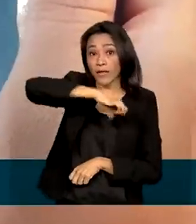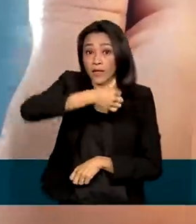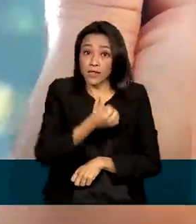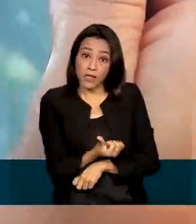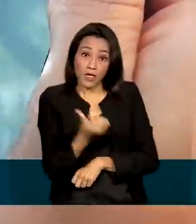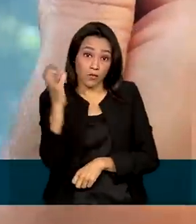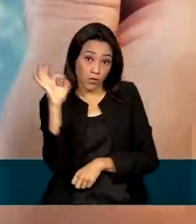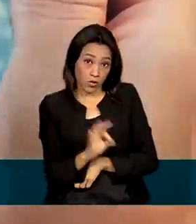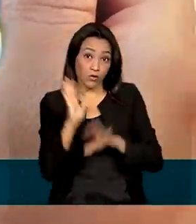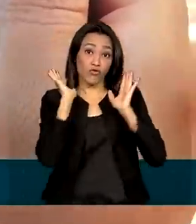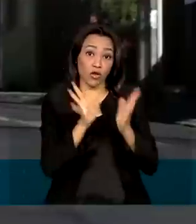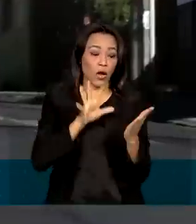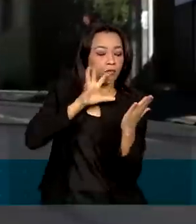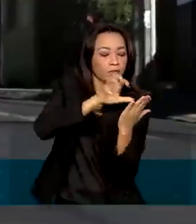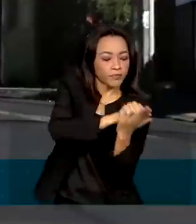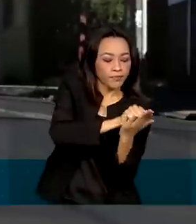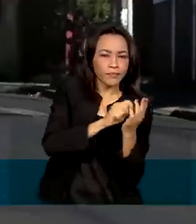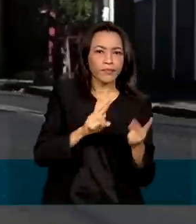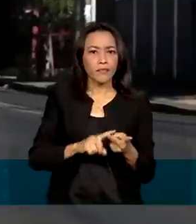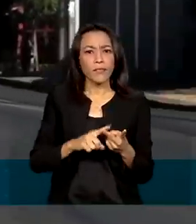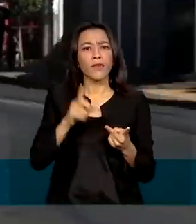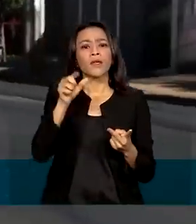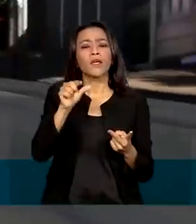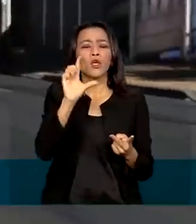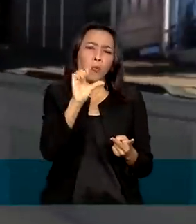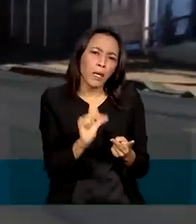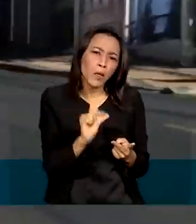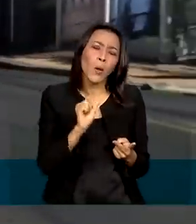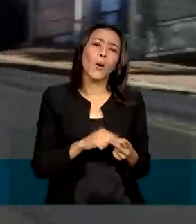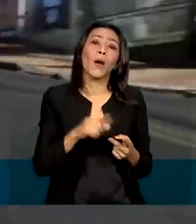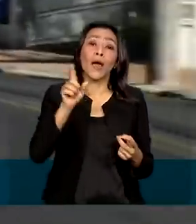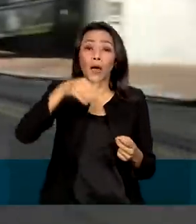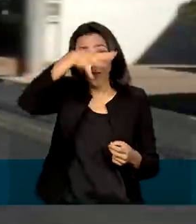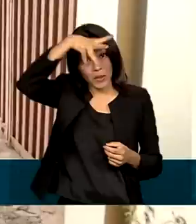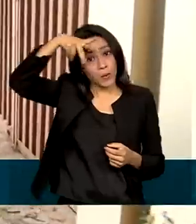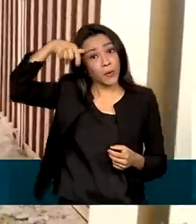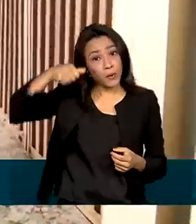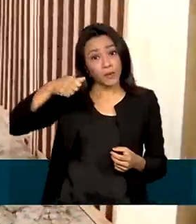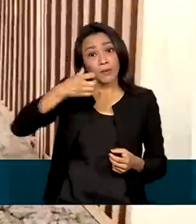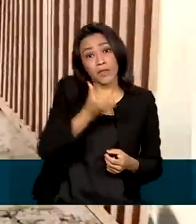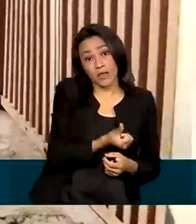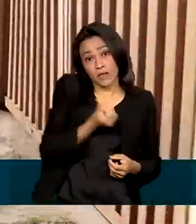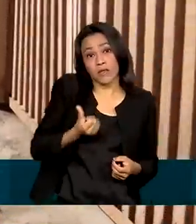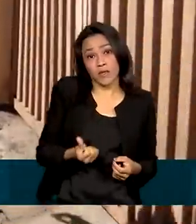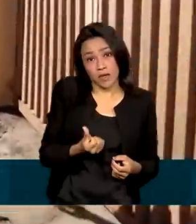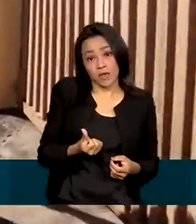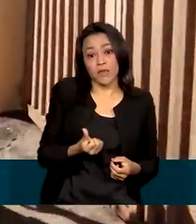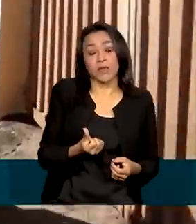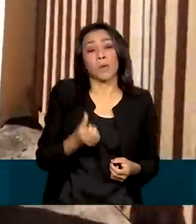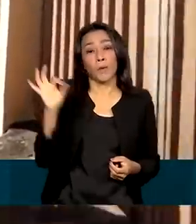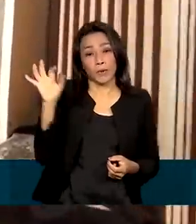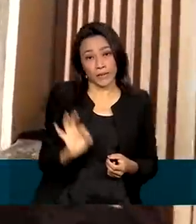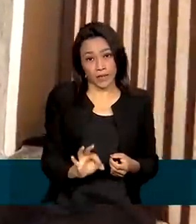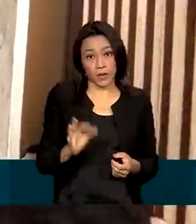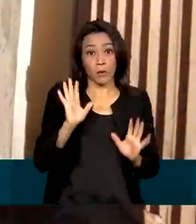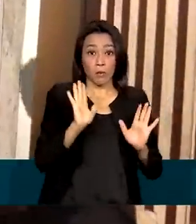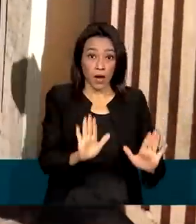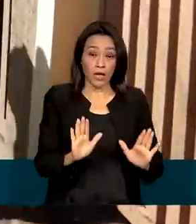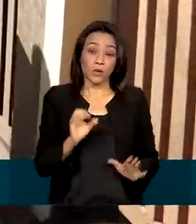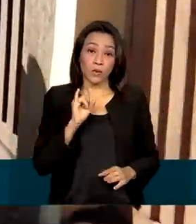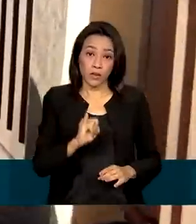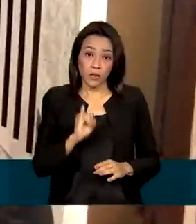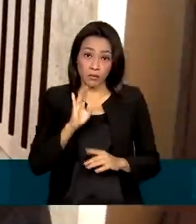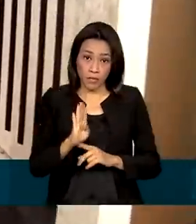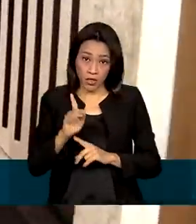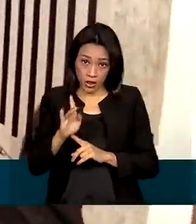estimada já recenseada, e o menos adiantado é o Mato Grosso, com 66%. Mas o IBGE já informou que os municípios que